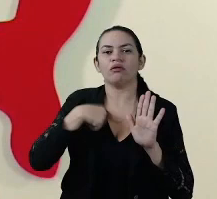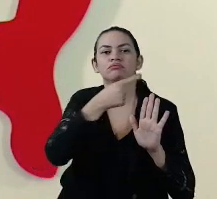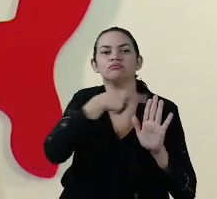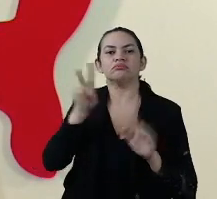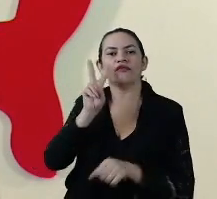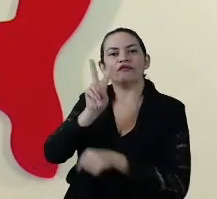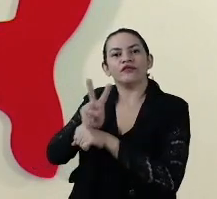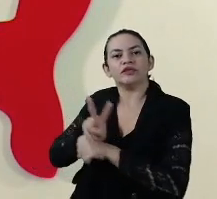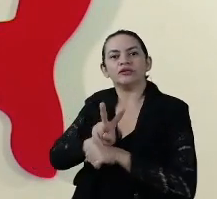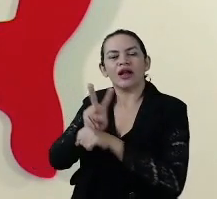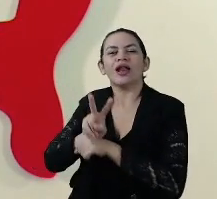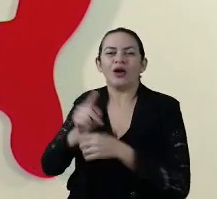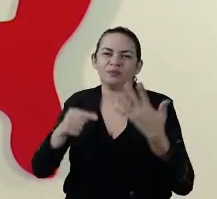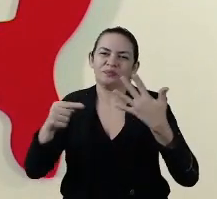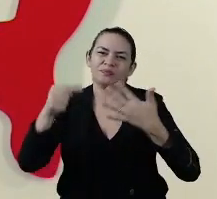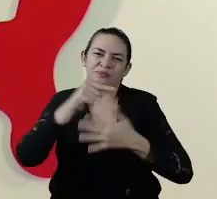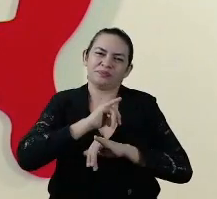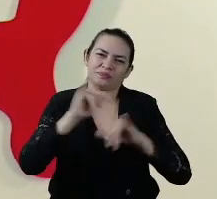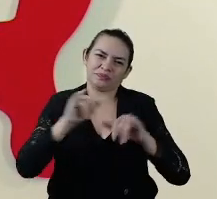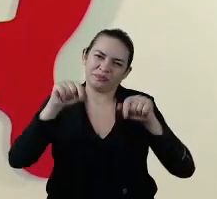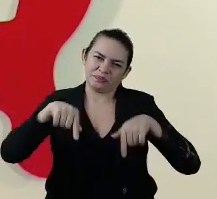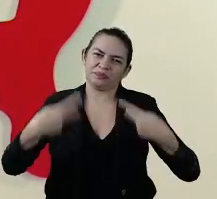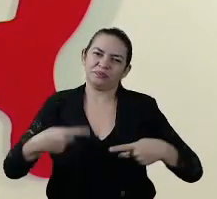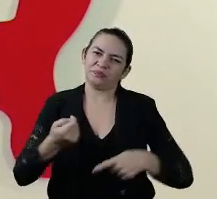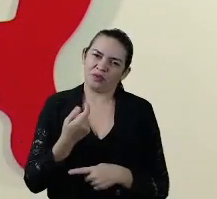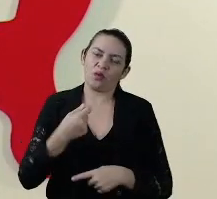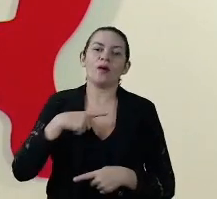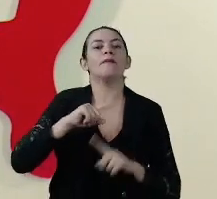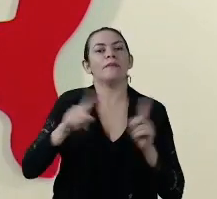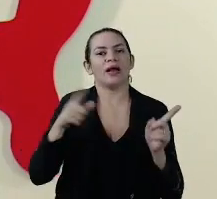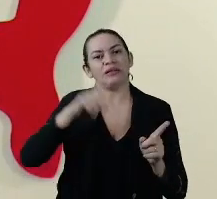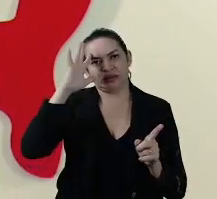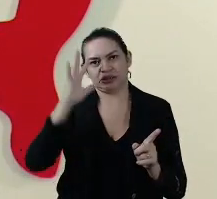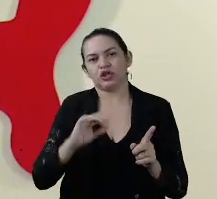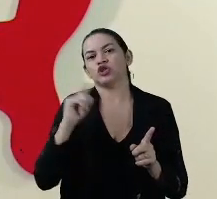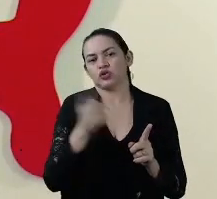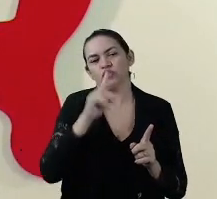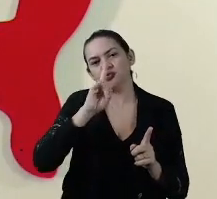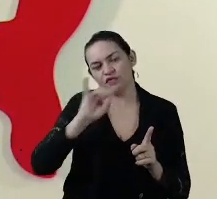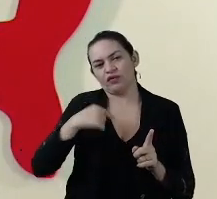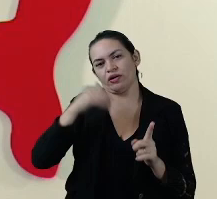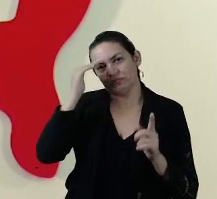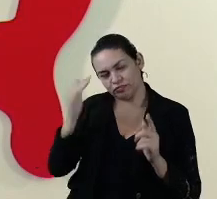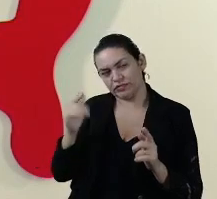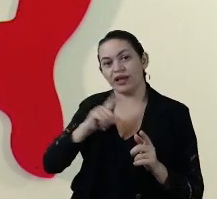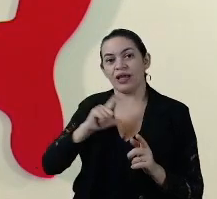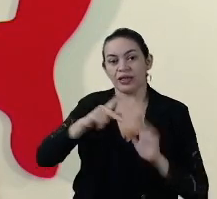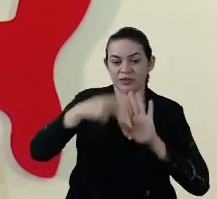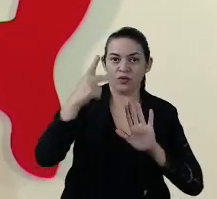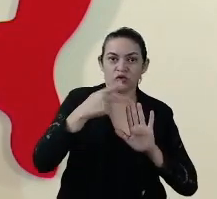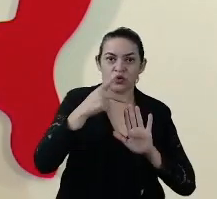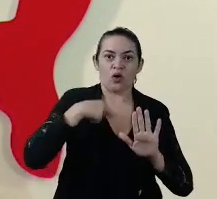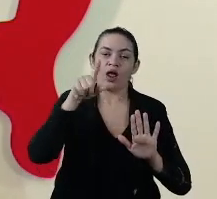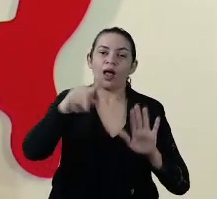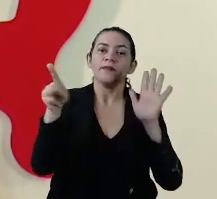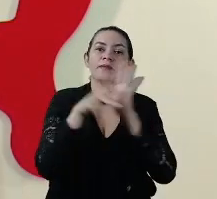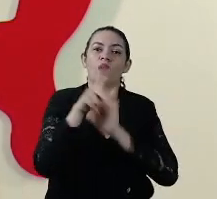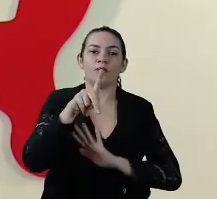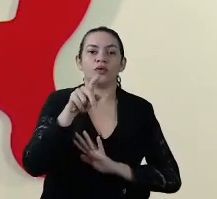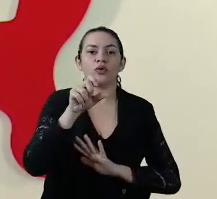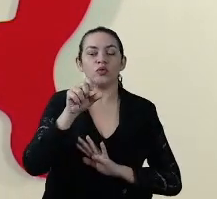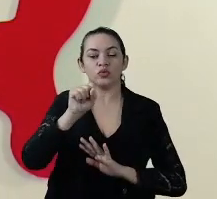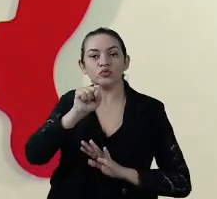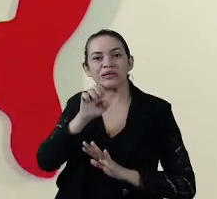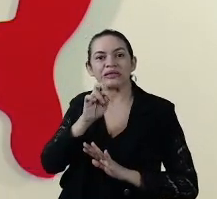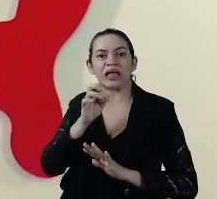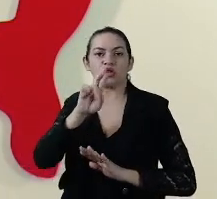fiscalização e tudo aquilo que fez menção ainda há pouco, mas tenho certeza que todos cumprirão. Esse protocolo será setorial e